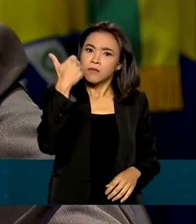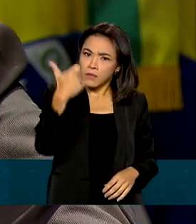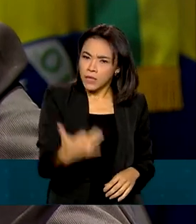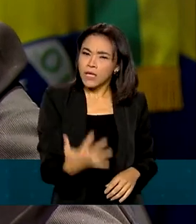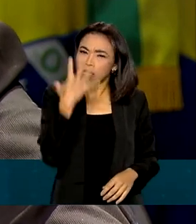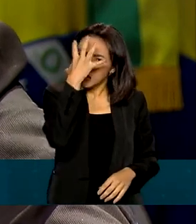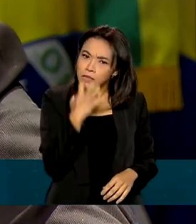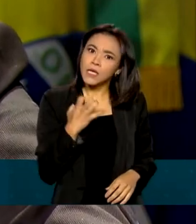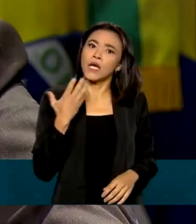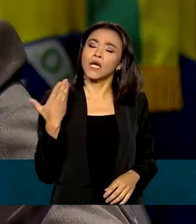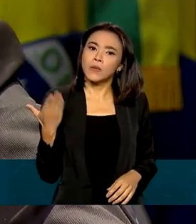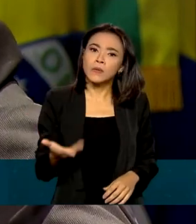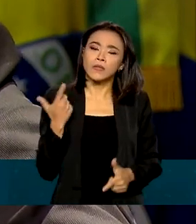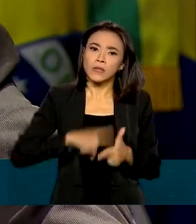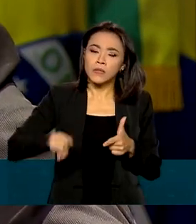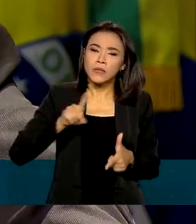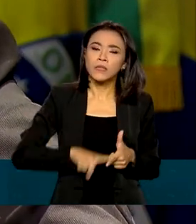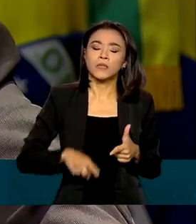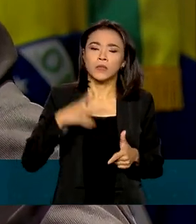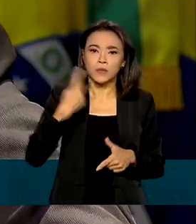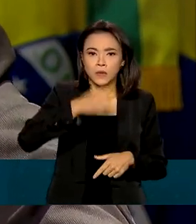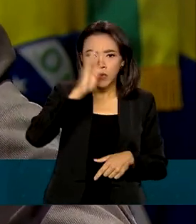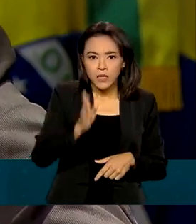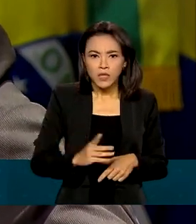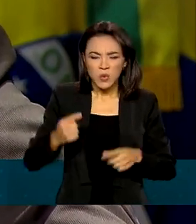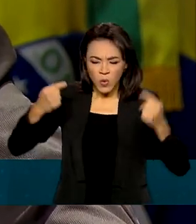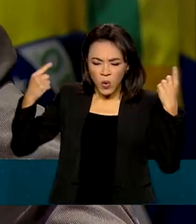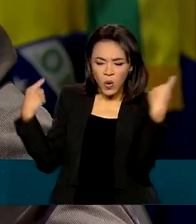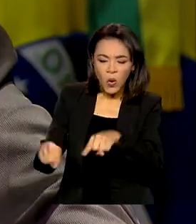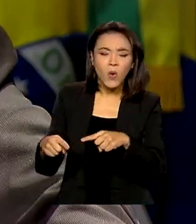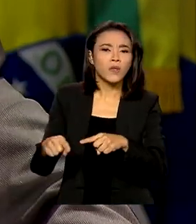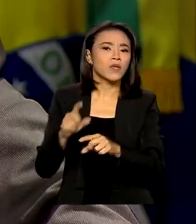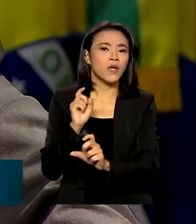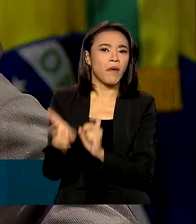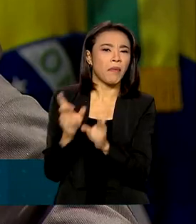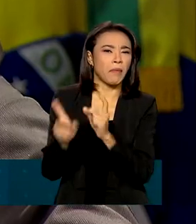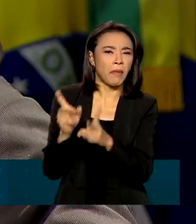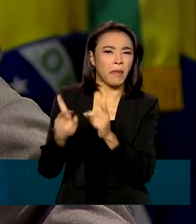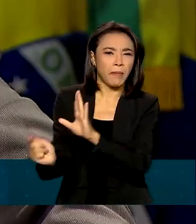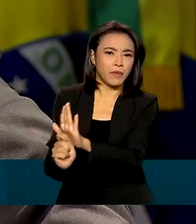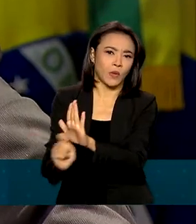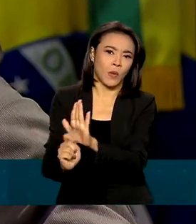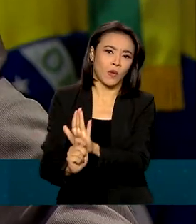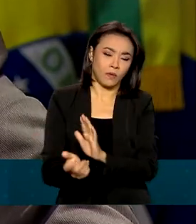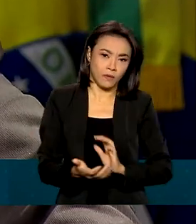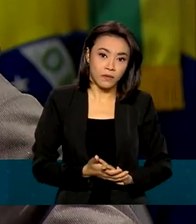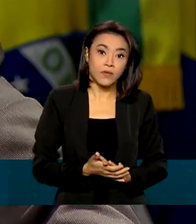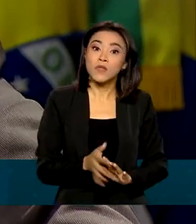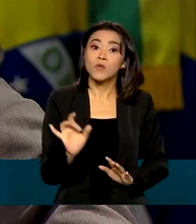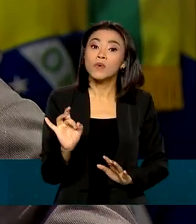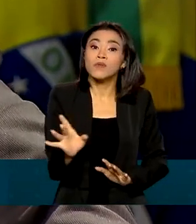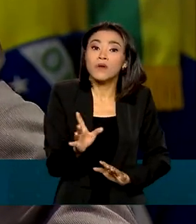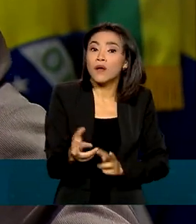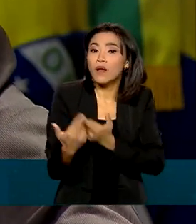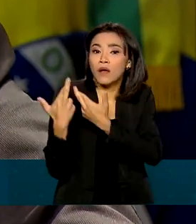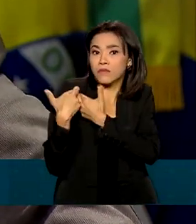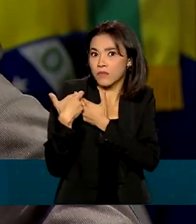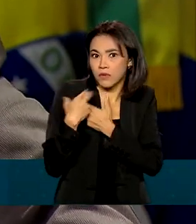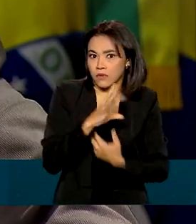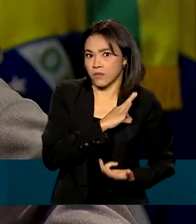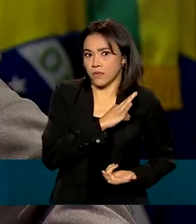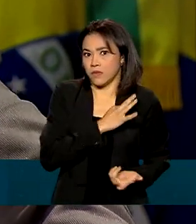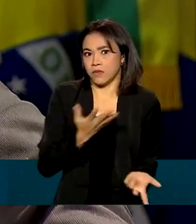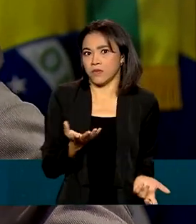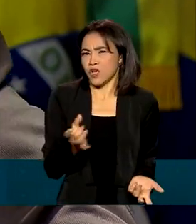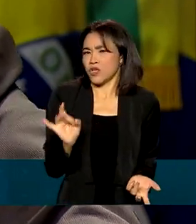o combate ao tráfico de drogas. Não é responsabilidade só da polícia, só